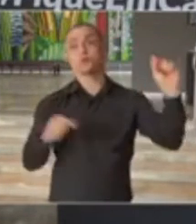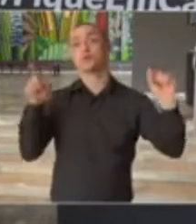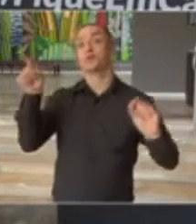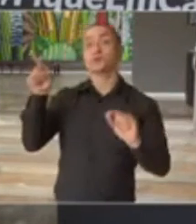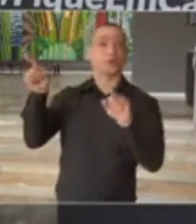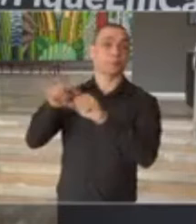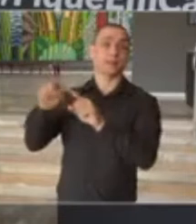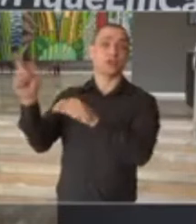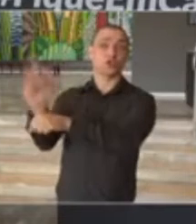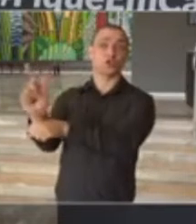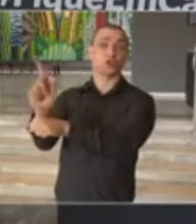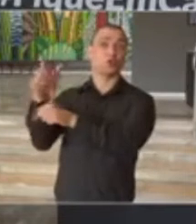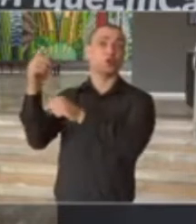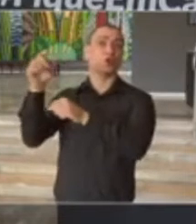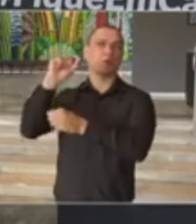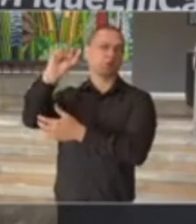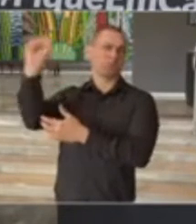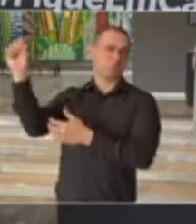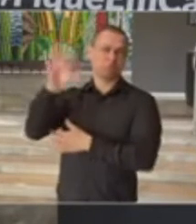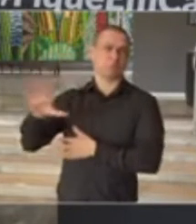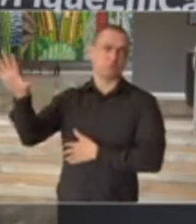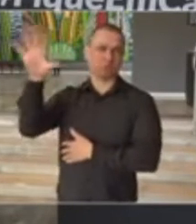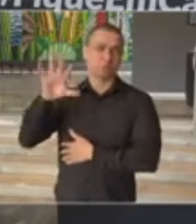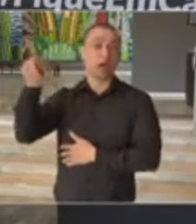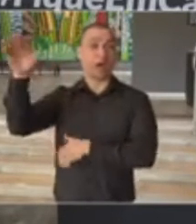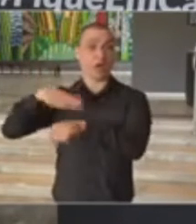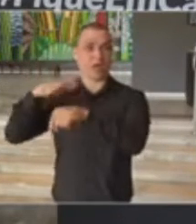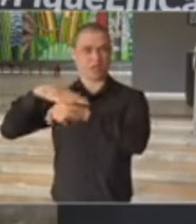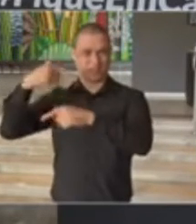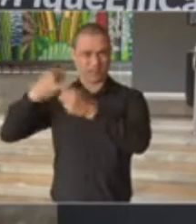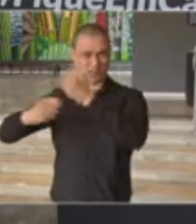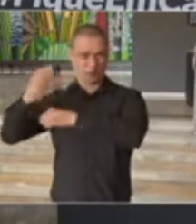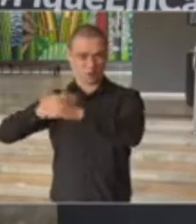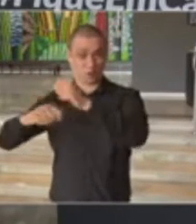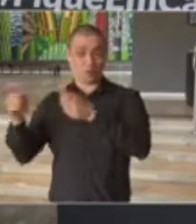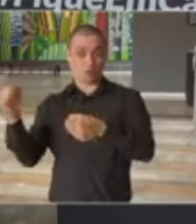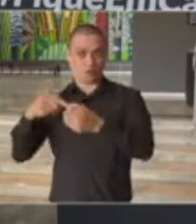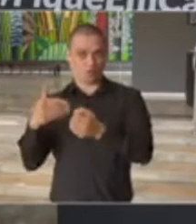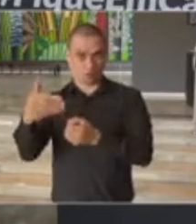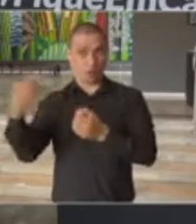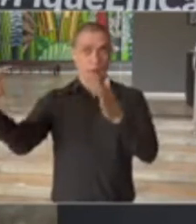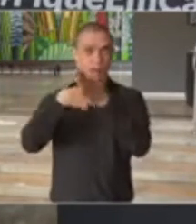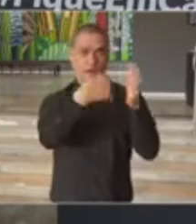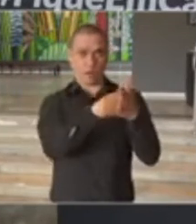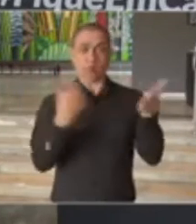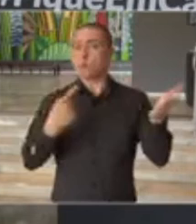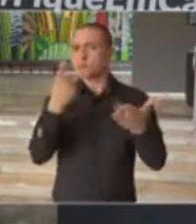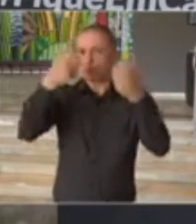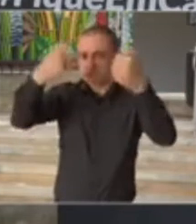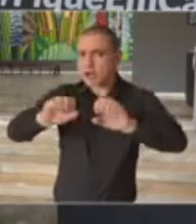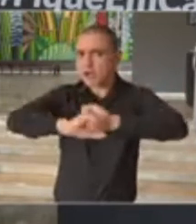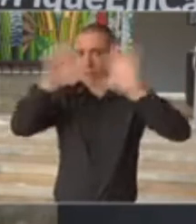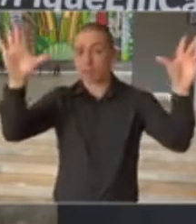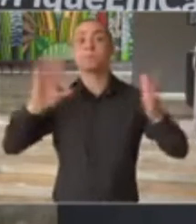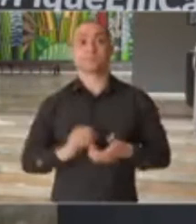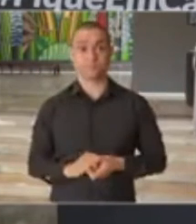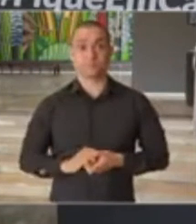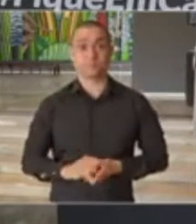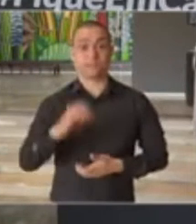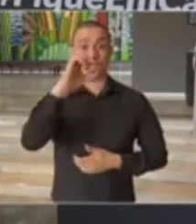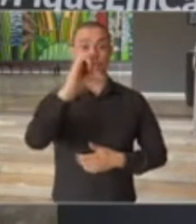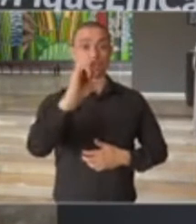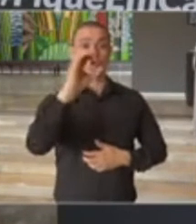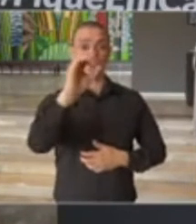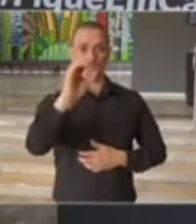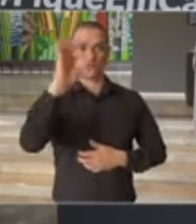gestores de diversas áreas e atividades que estão retomando lentamente. A primeira coisa, 90% da